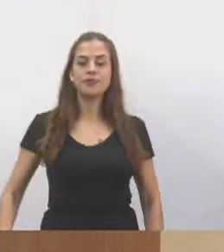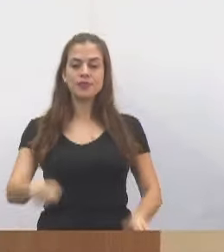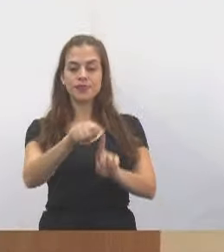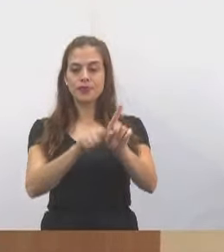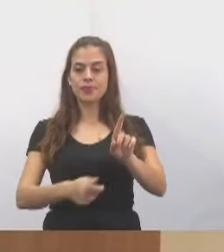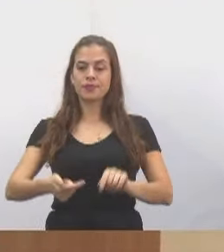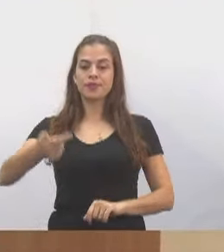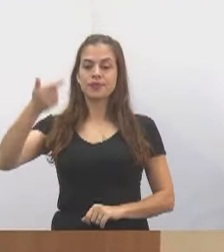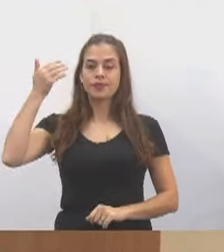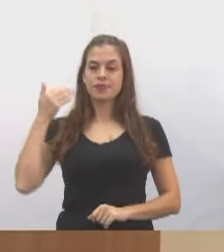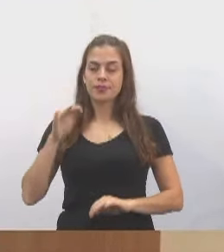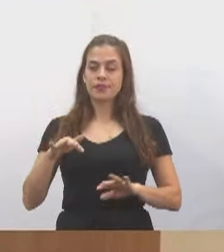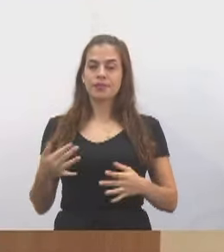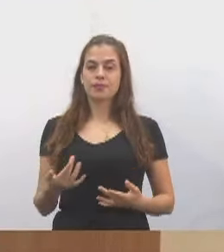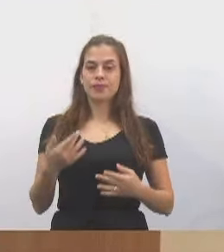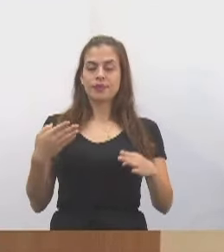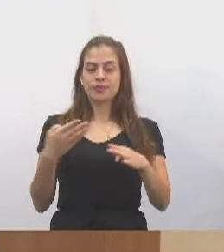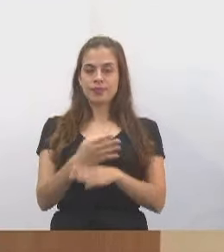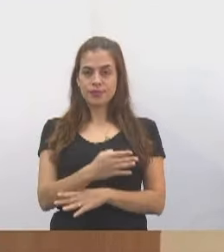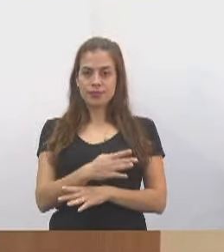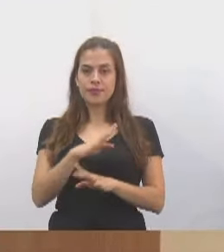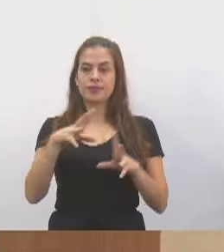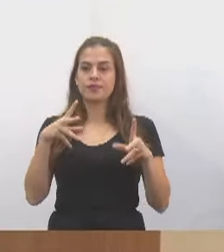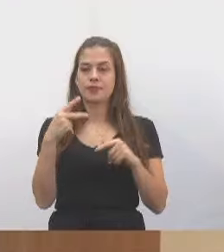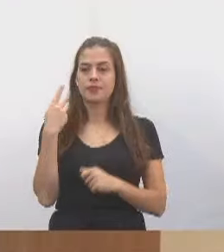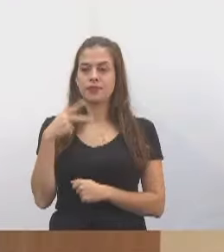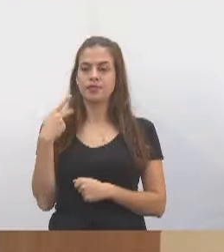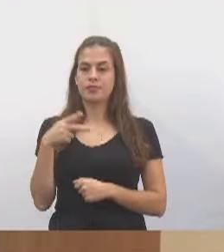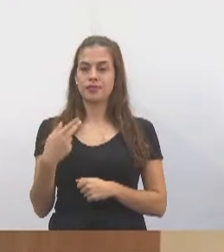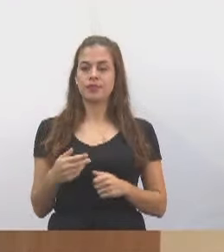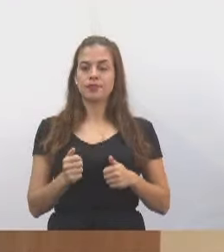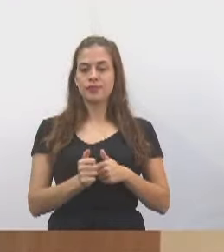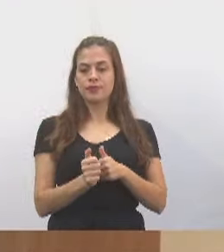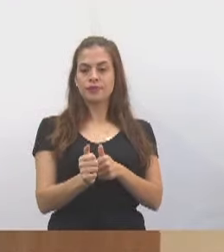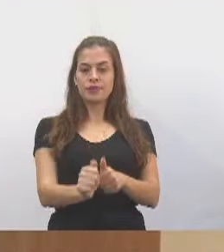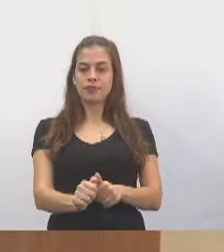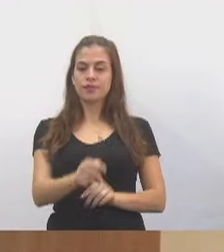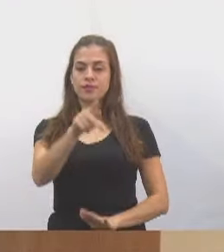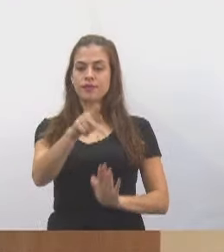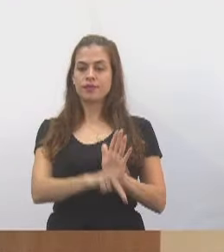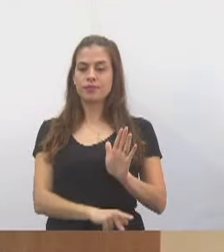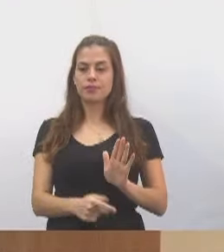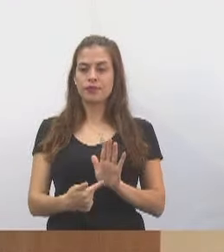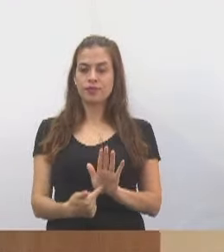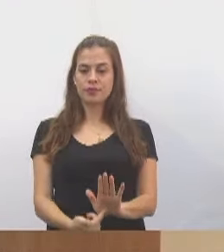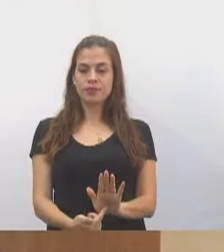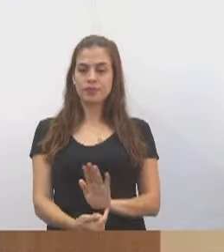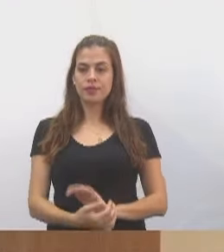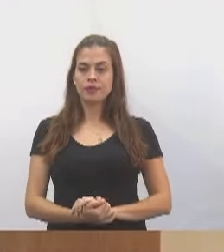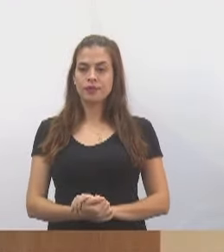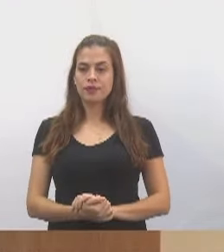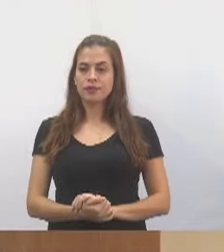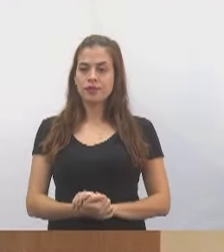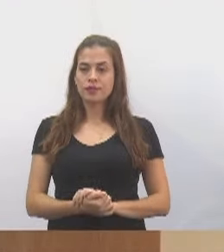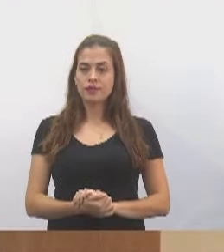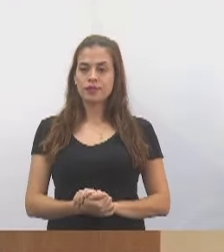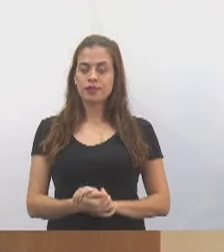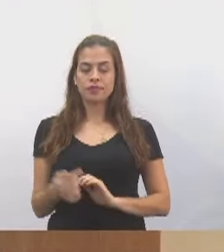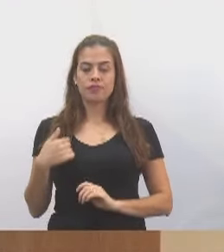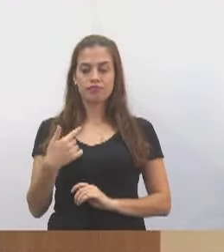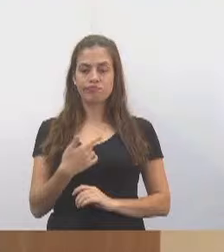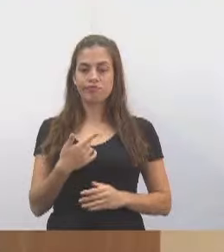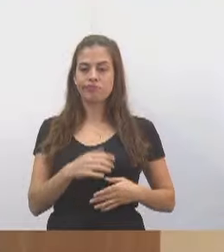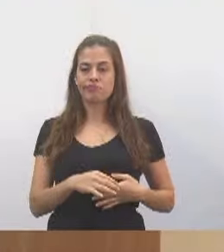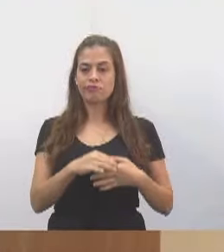foi aprovado pelos vereadores, os vereadores seguiram o nosso projeto que é apresentado, encabeçado pela gente,